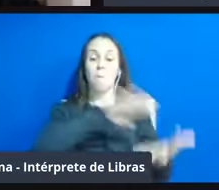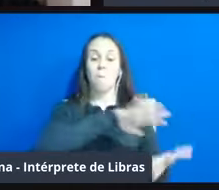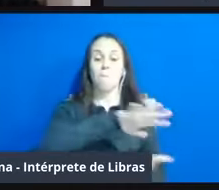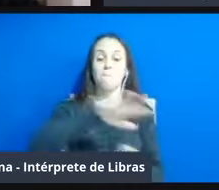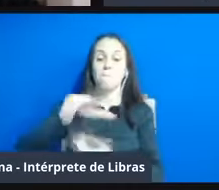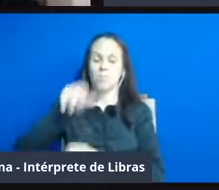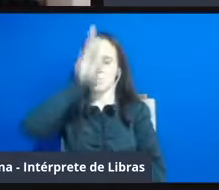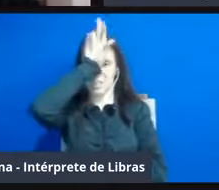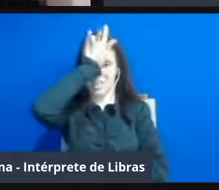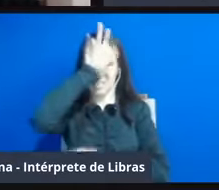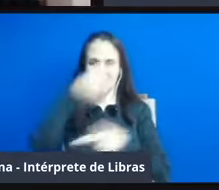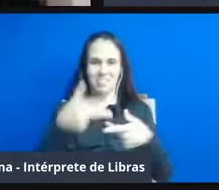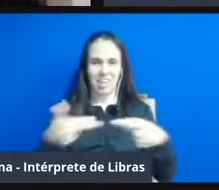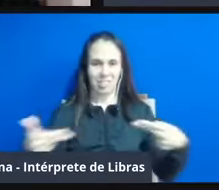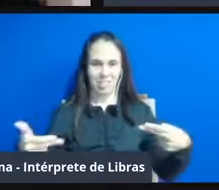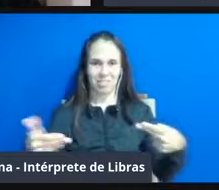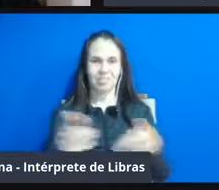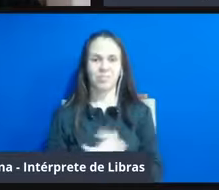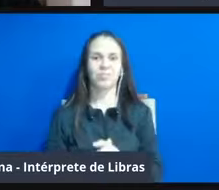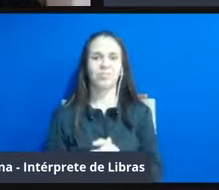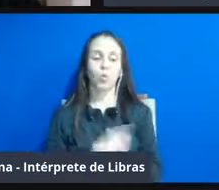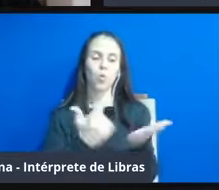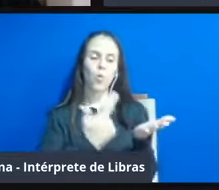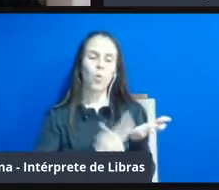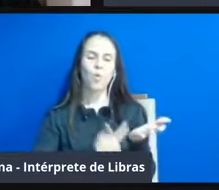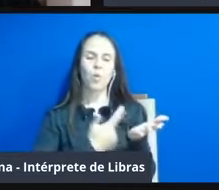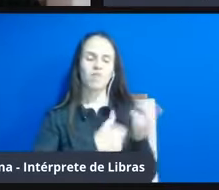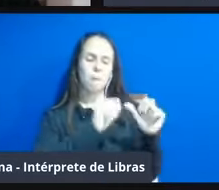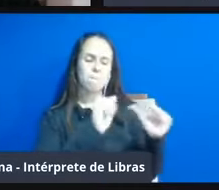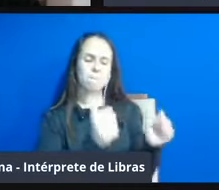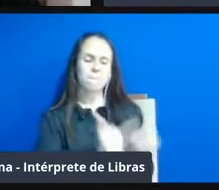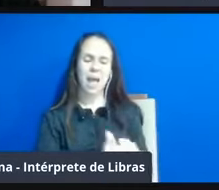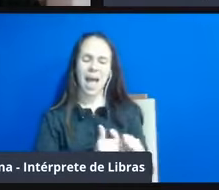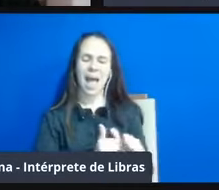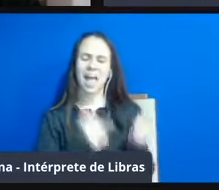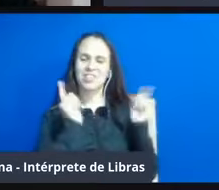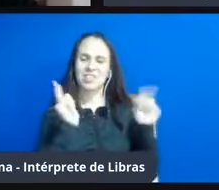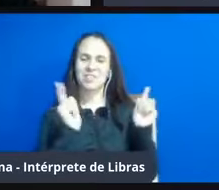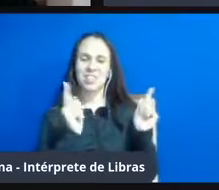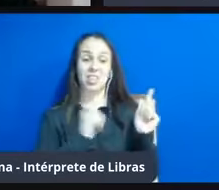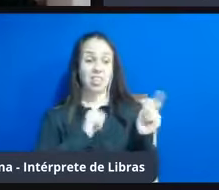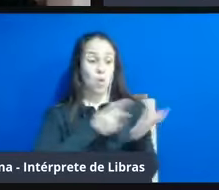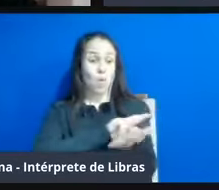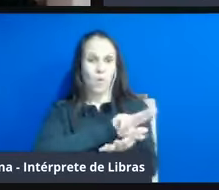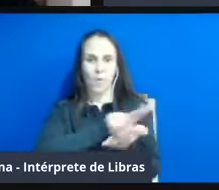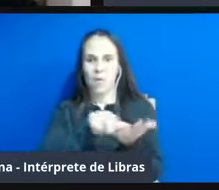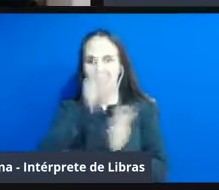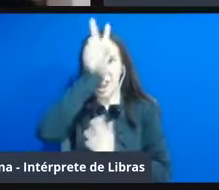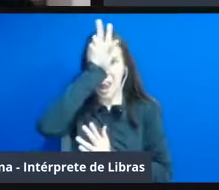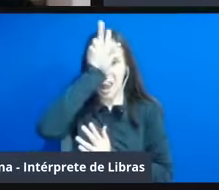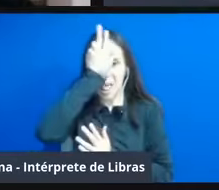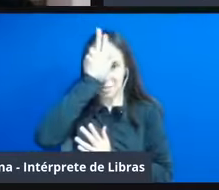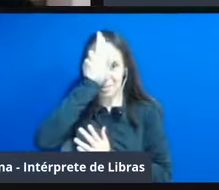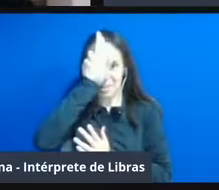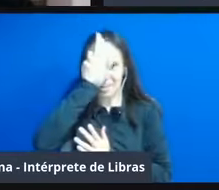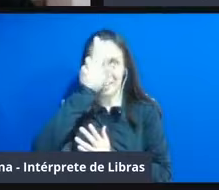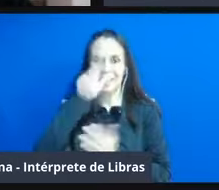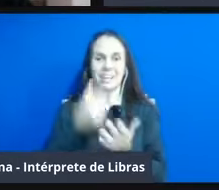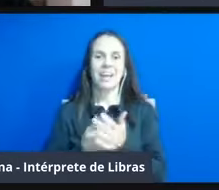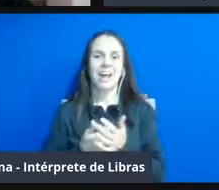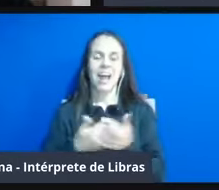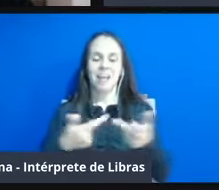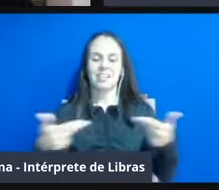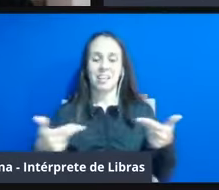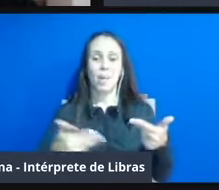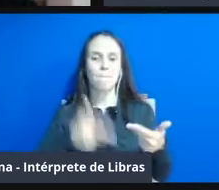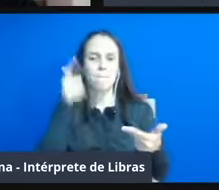ilustrada e divertida, o livro apresenta diferentes insetos, importantes para a polinização das plantas e para